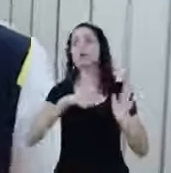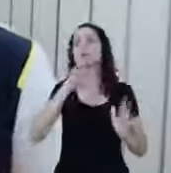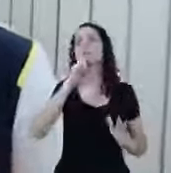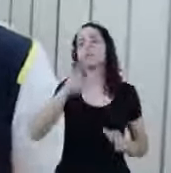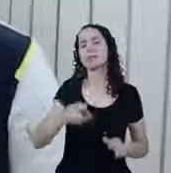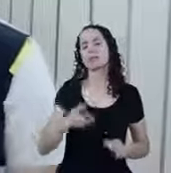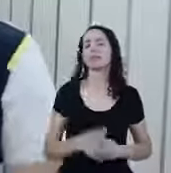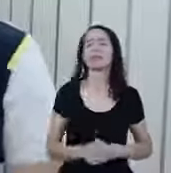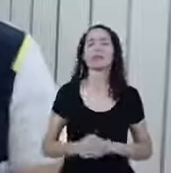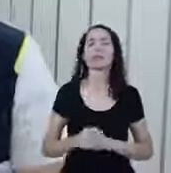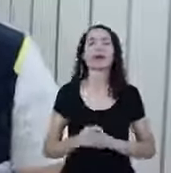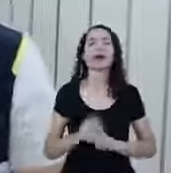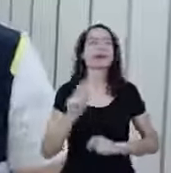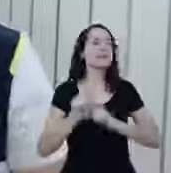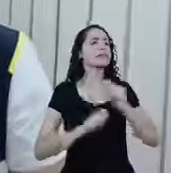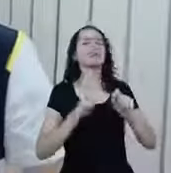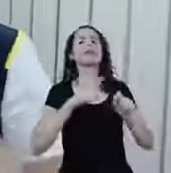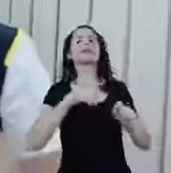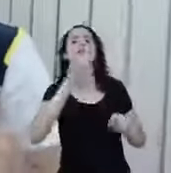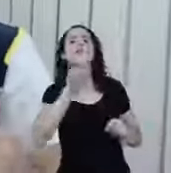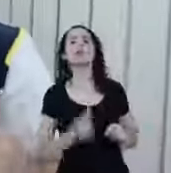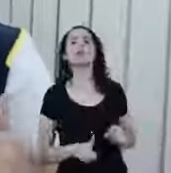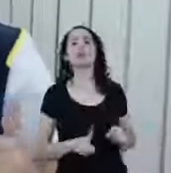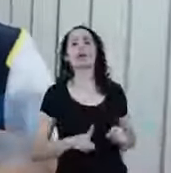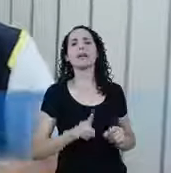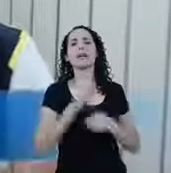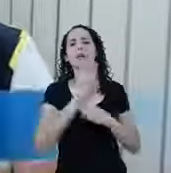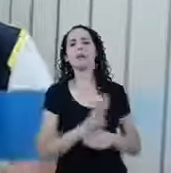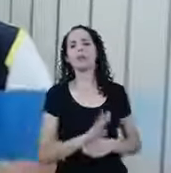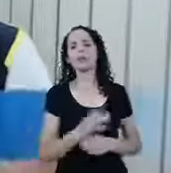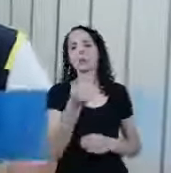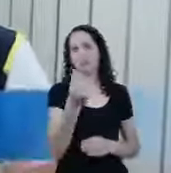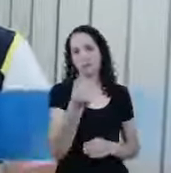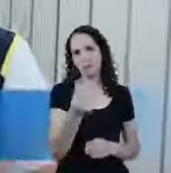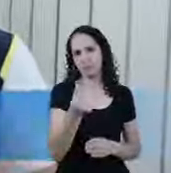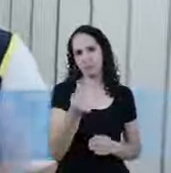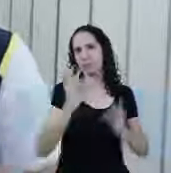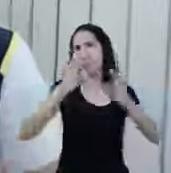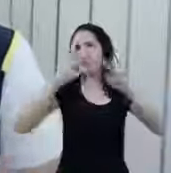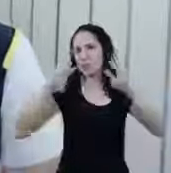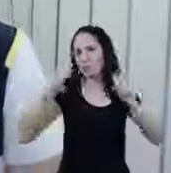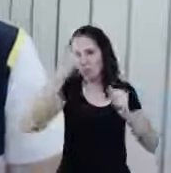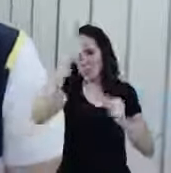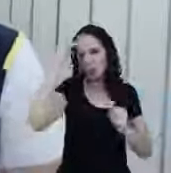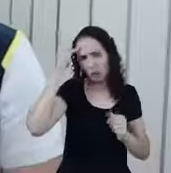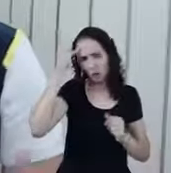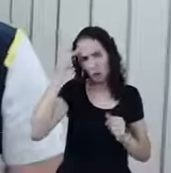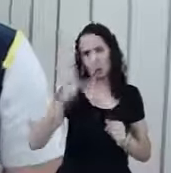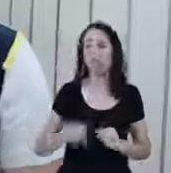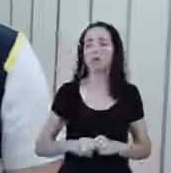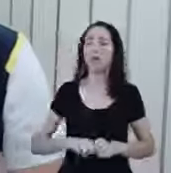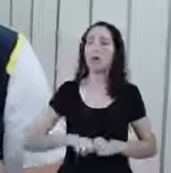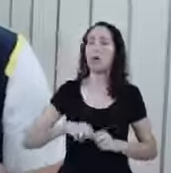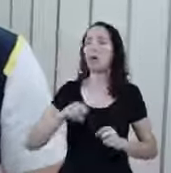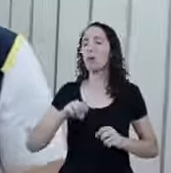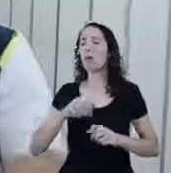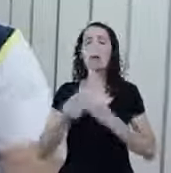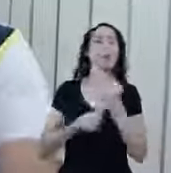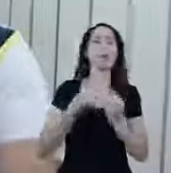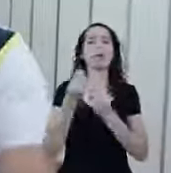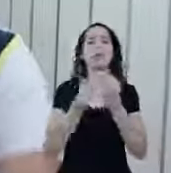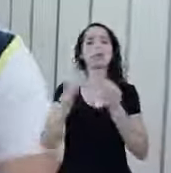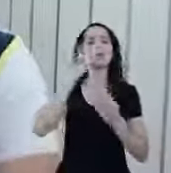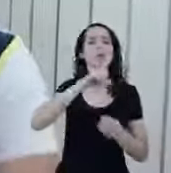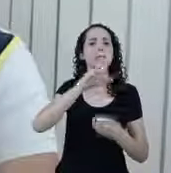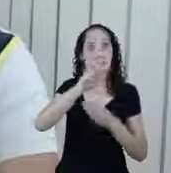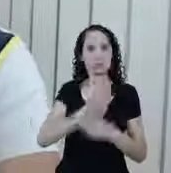a esse auxílio? Todo mundo ou existem classes que vão tendo prioridades? Como é que funciona isso